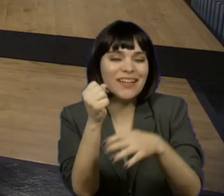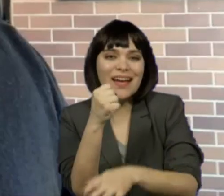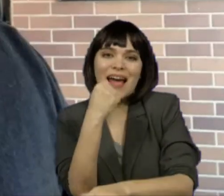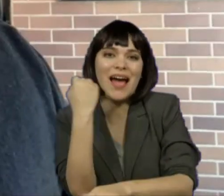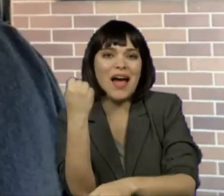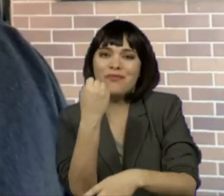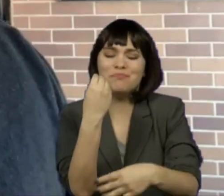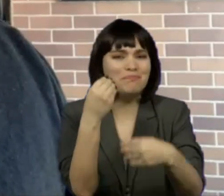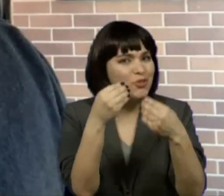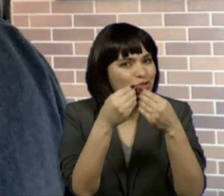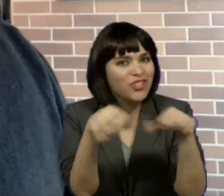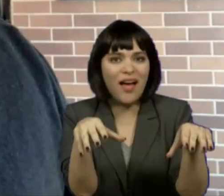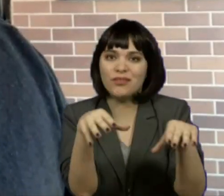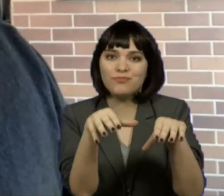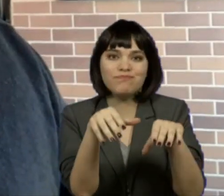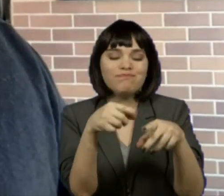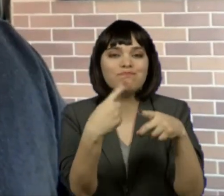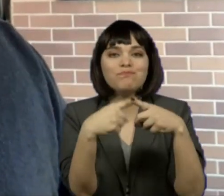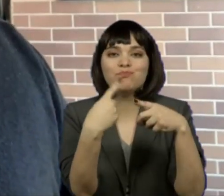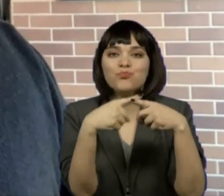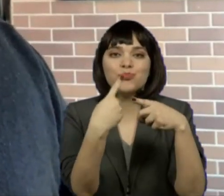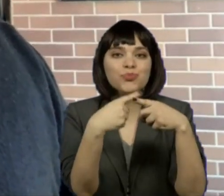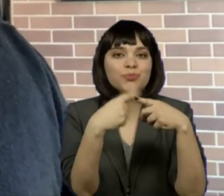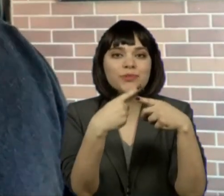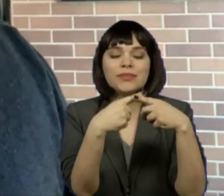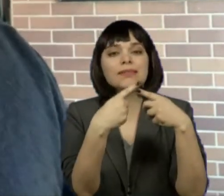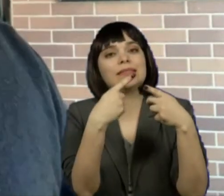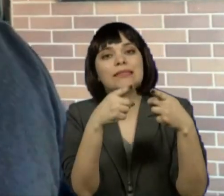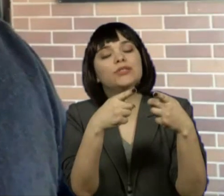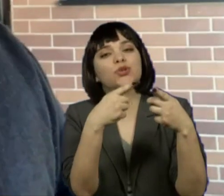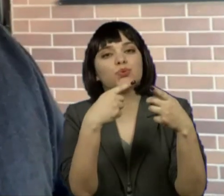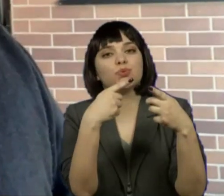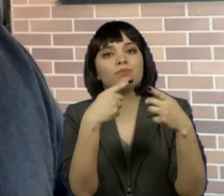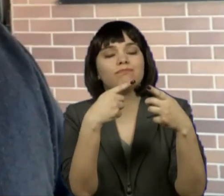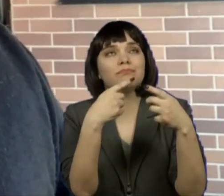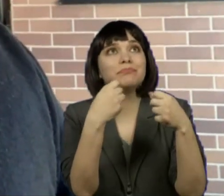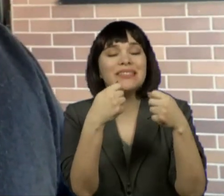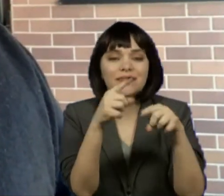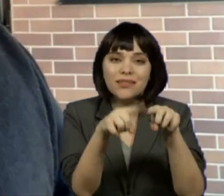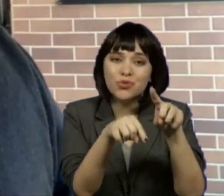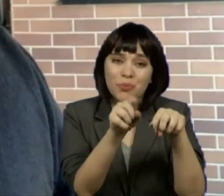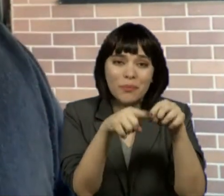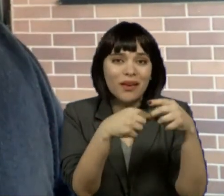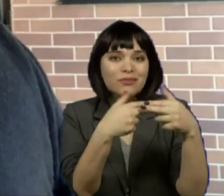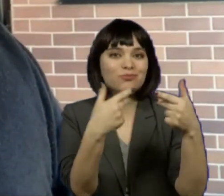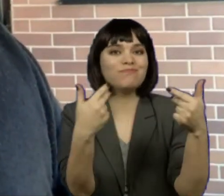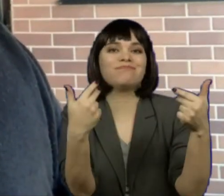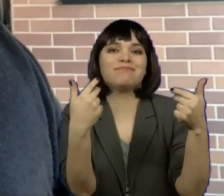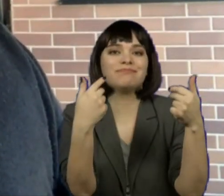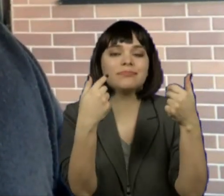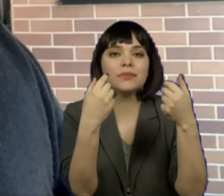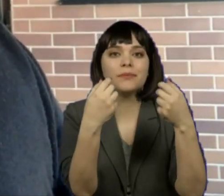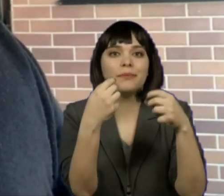é um auxílio dado no contraturno e ele se vale de alguns instrumentos